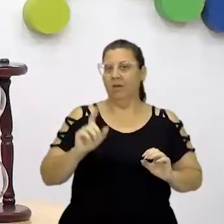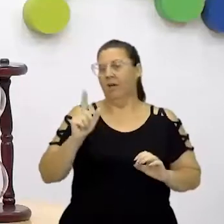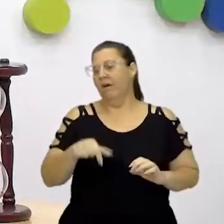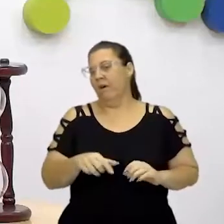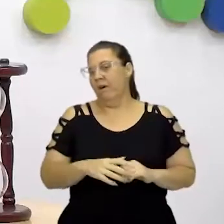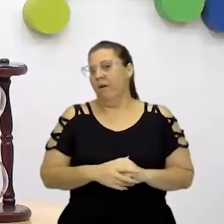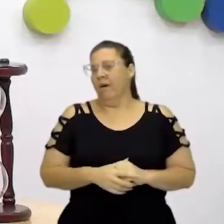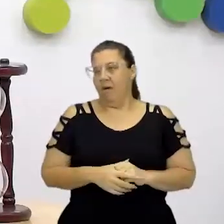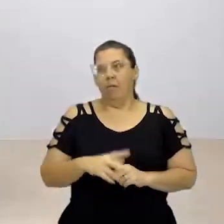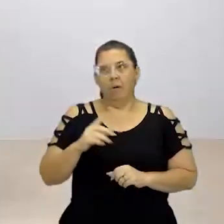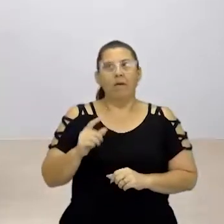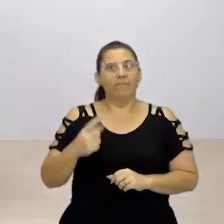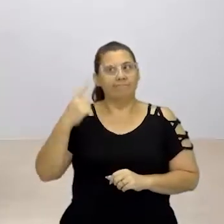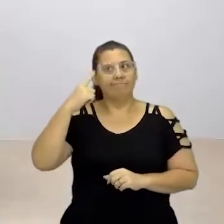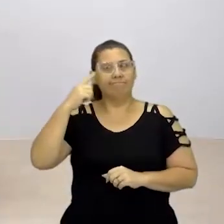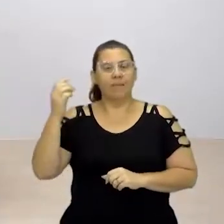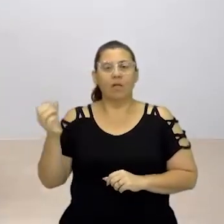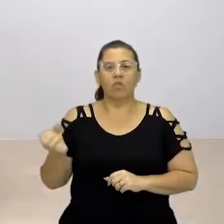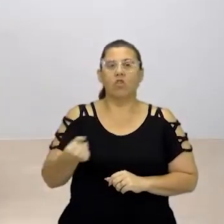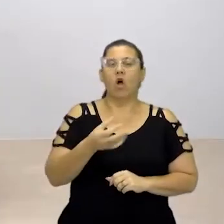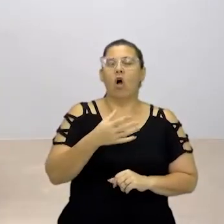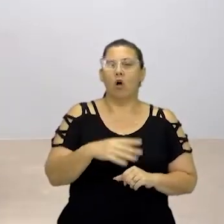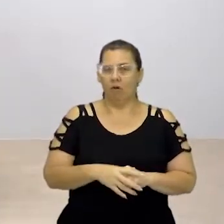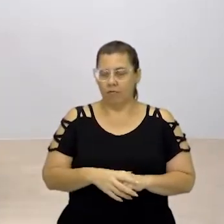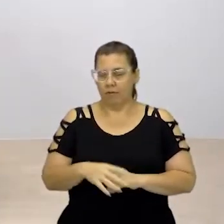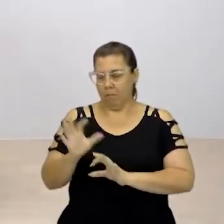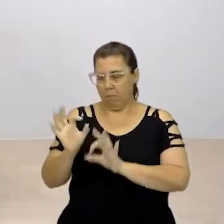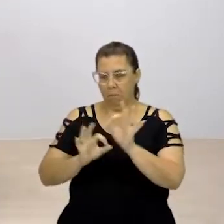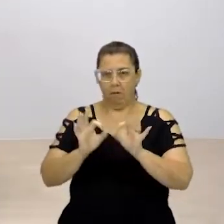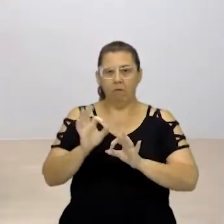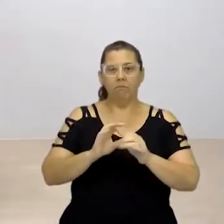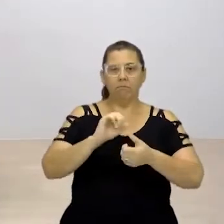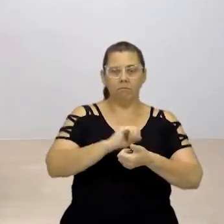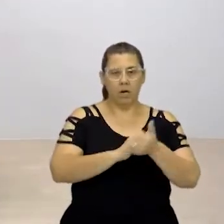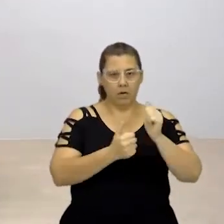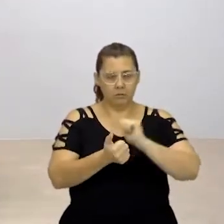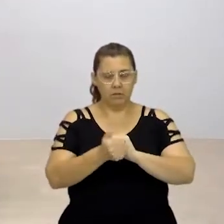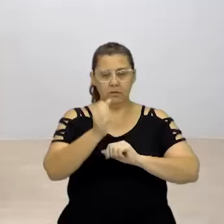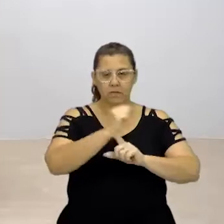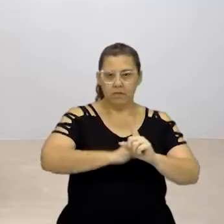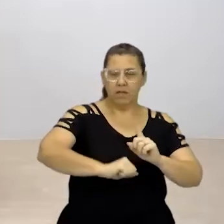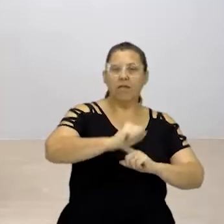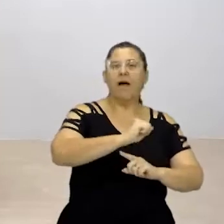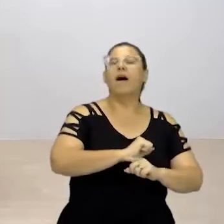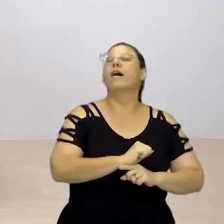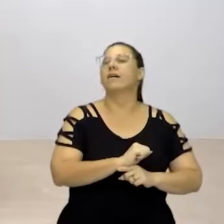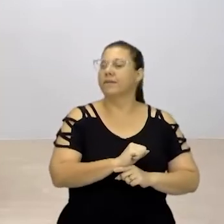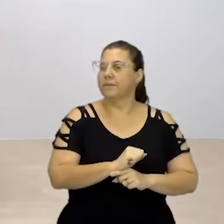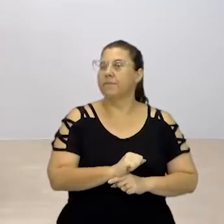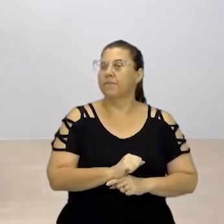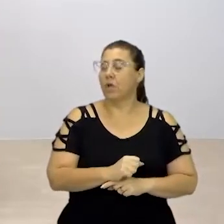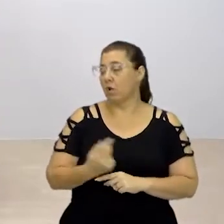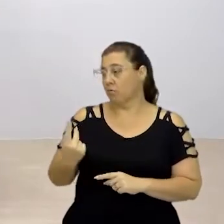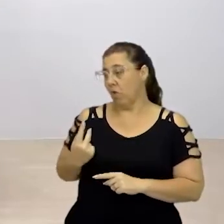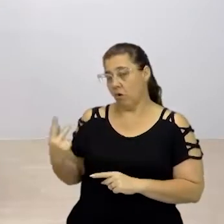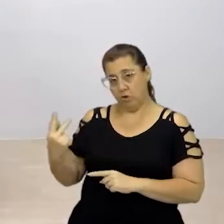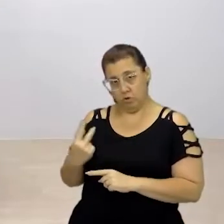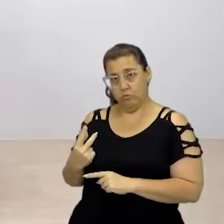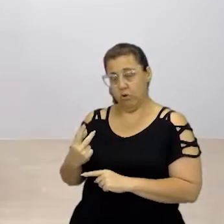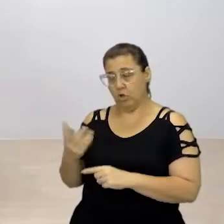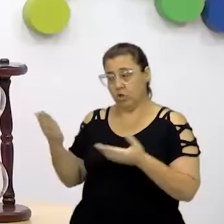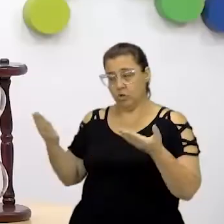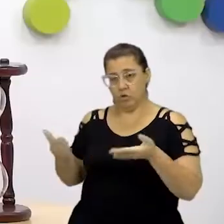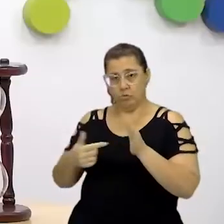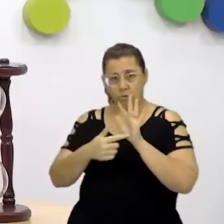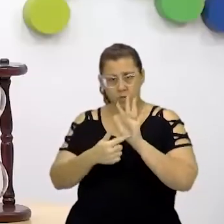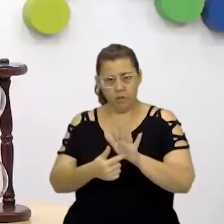até recente, né? Sim, totalmente. Que faz parte também dessa construção da sociedade. Então, assim, o que eu e o professor Kleber estamos fazendo aqui